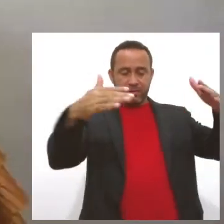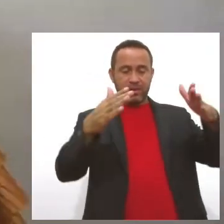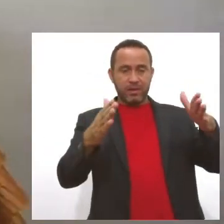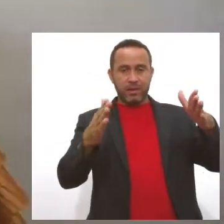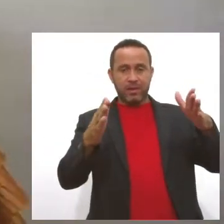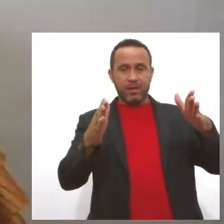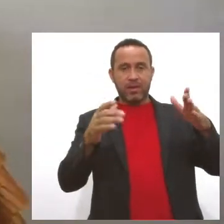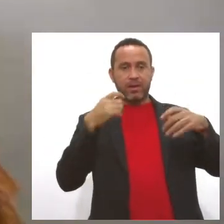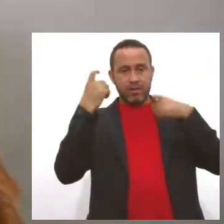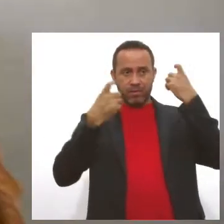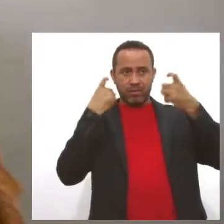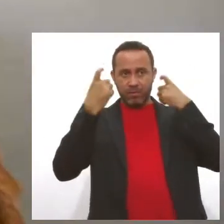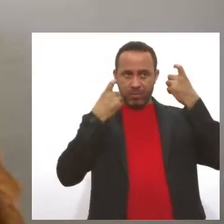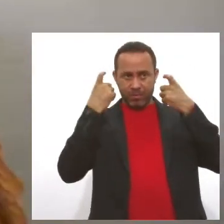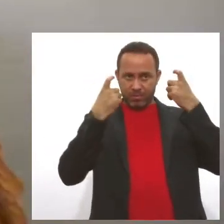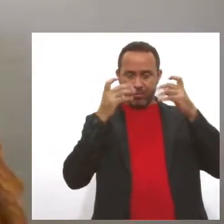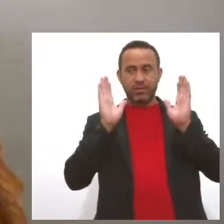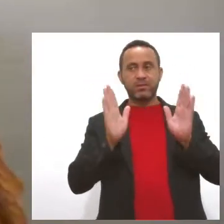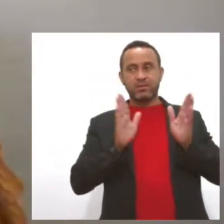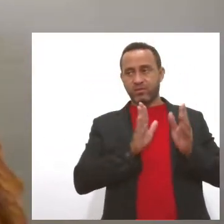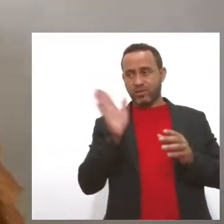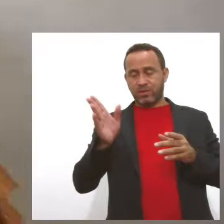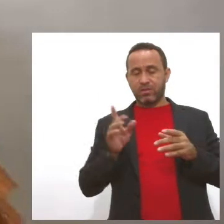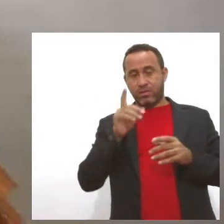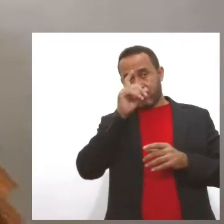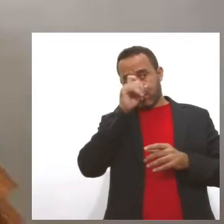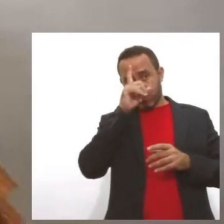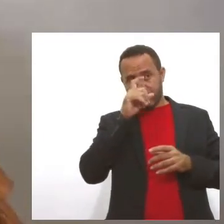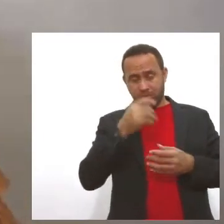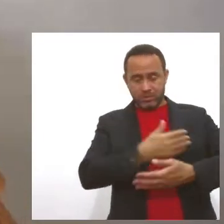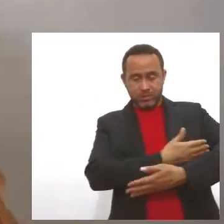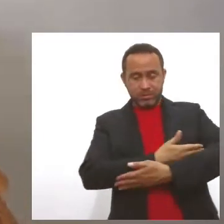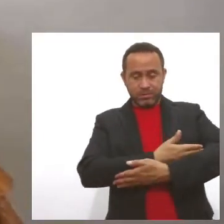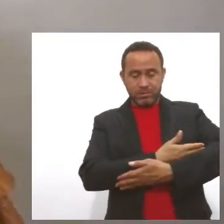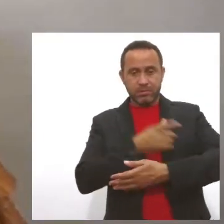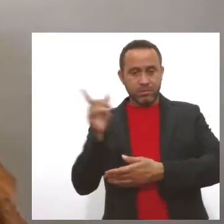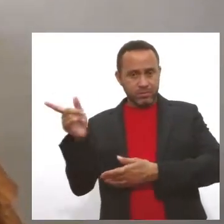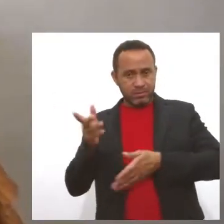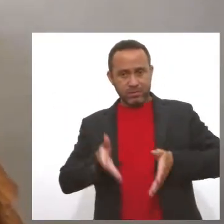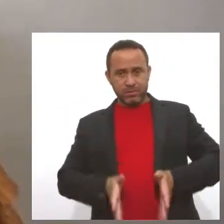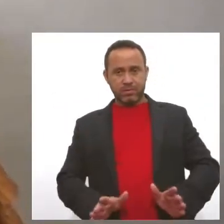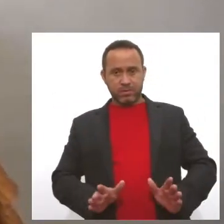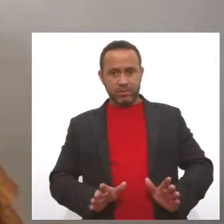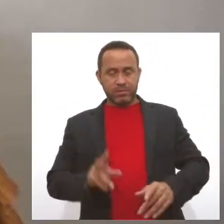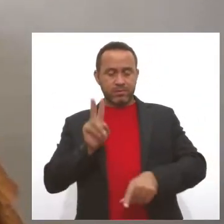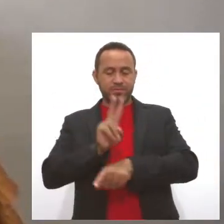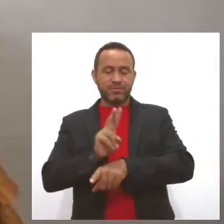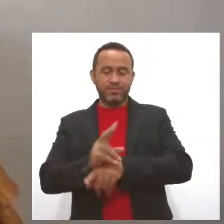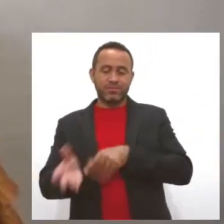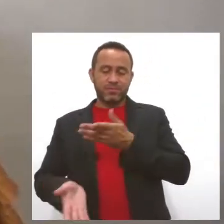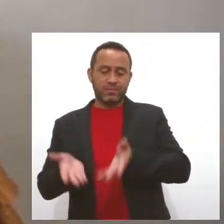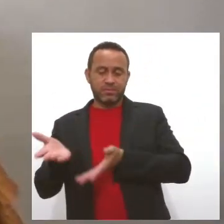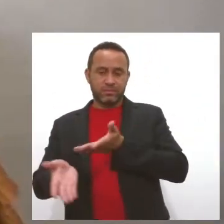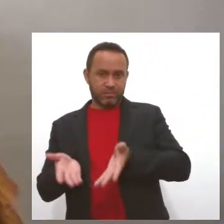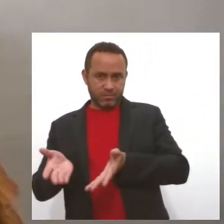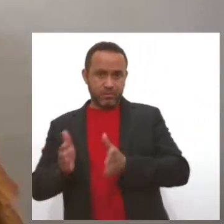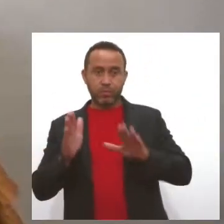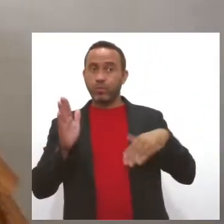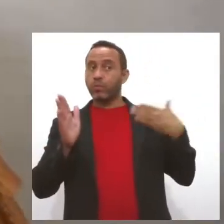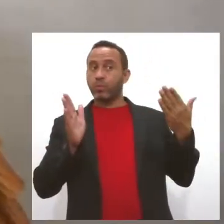preocupação, já estão lá internados, né, os bebês, os recém-nascidos, e ainda ter essa questão da Covid-19. Eles disseram que todas